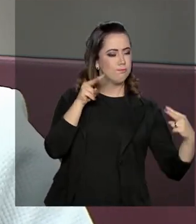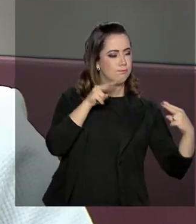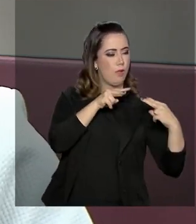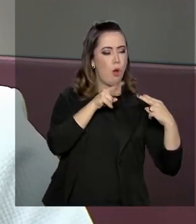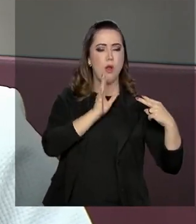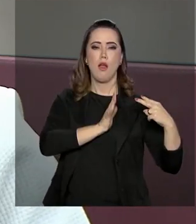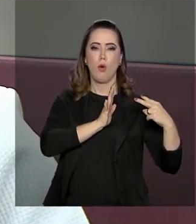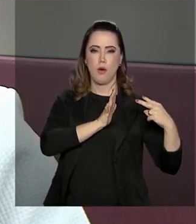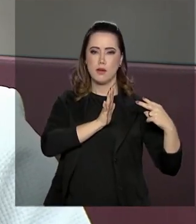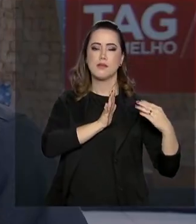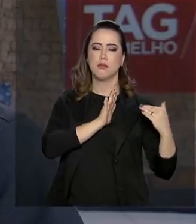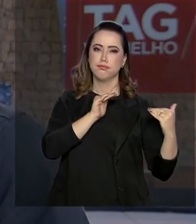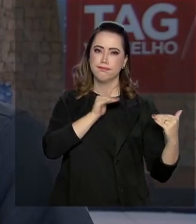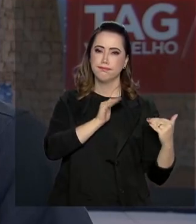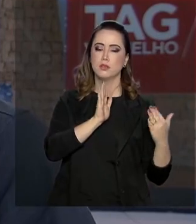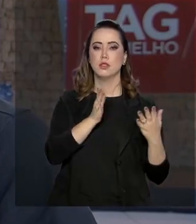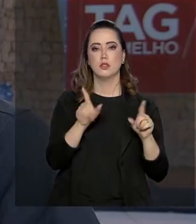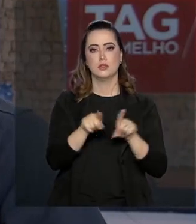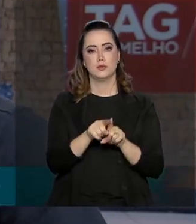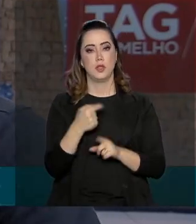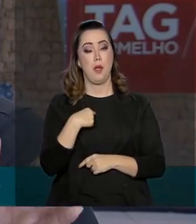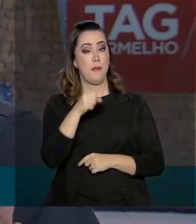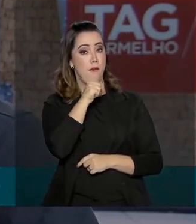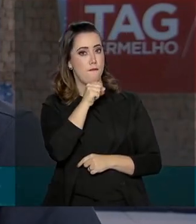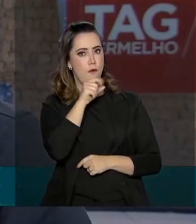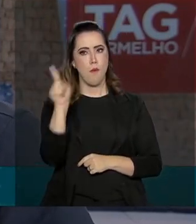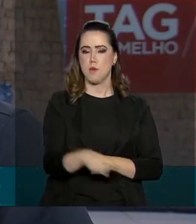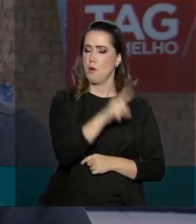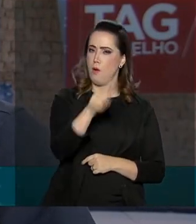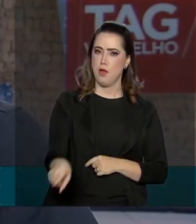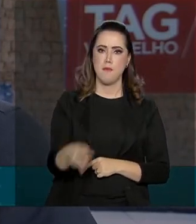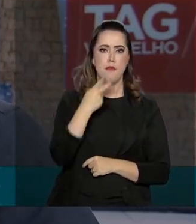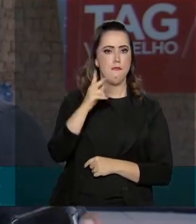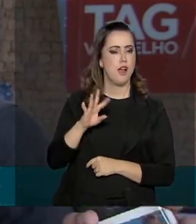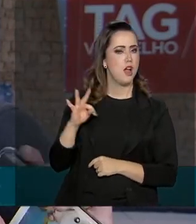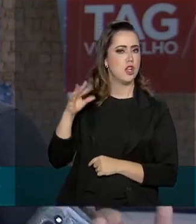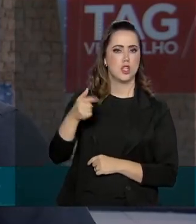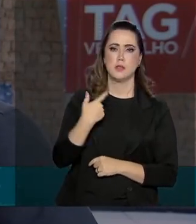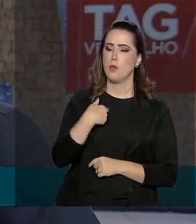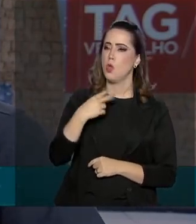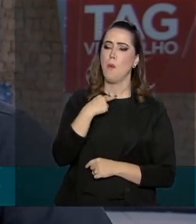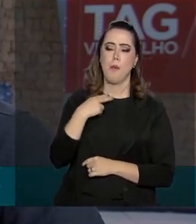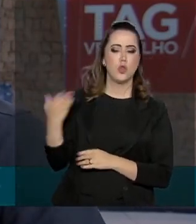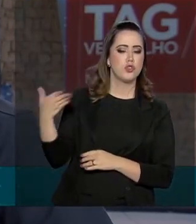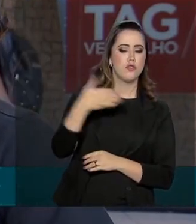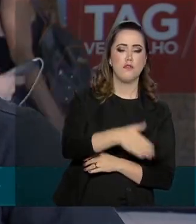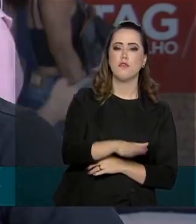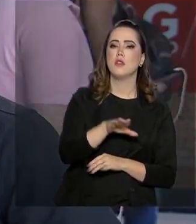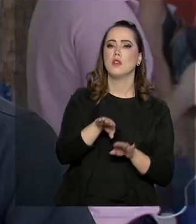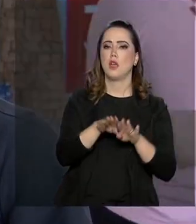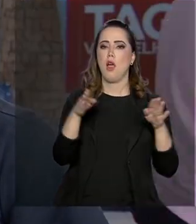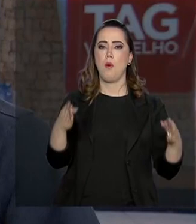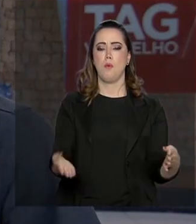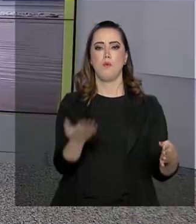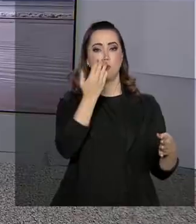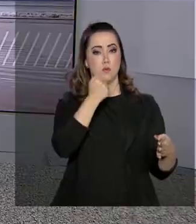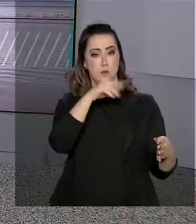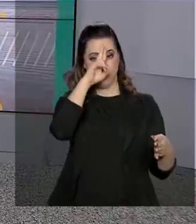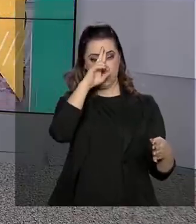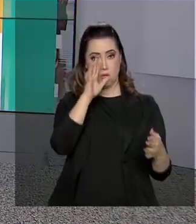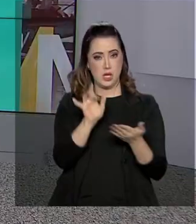é essencial numa família. A minha avó, ela proíbe. Ela fala assim, todo mundo deixa o celular lá e vem sentar aqui na mesa e tira.